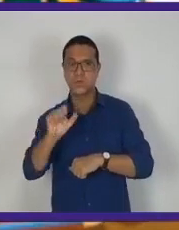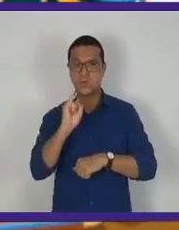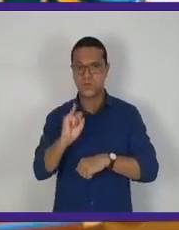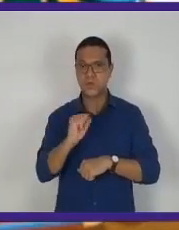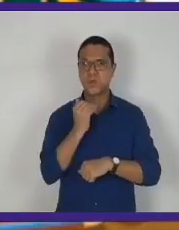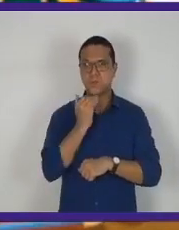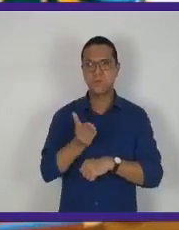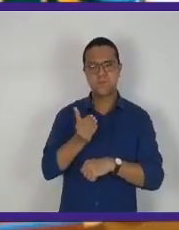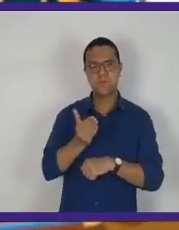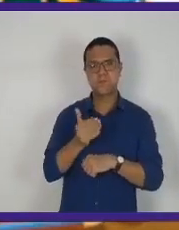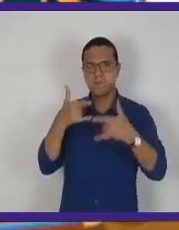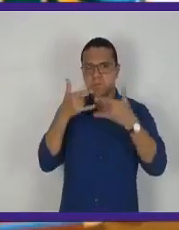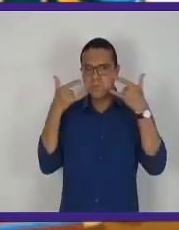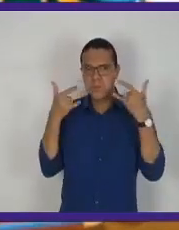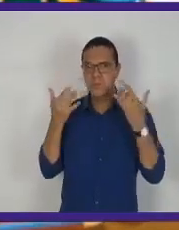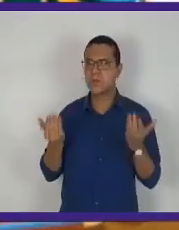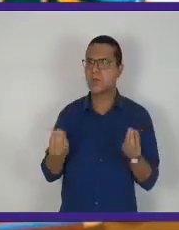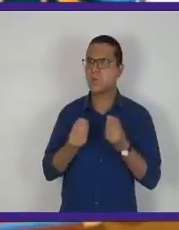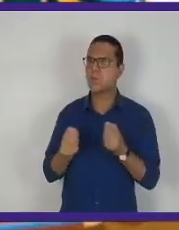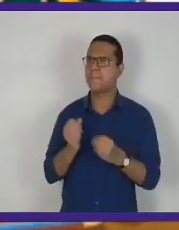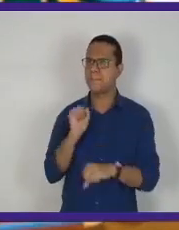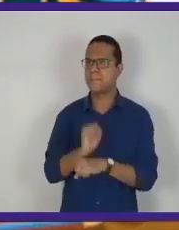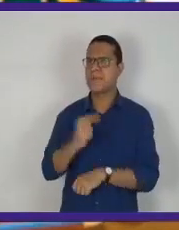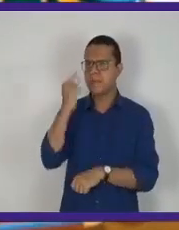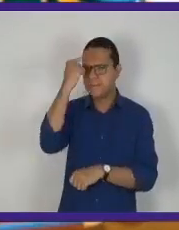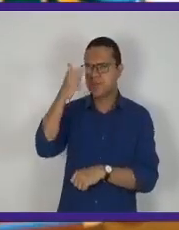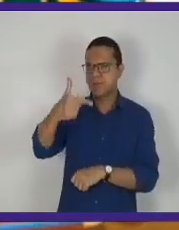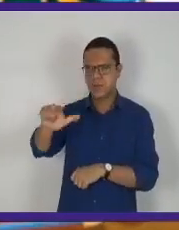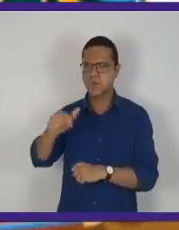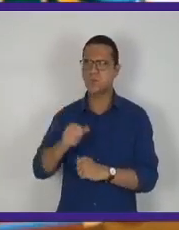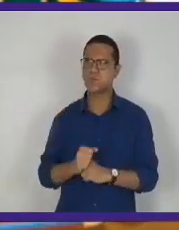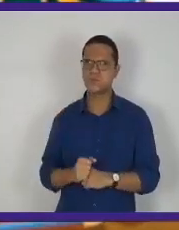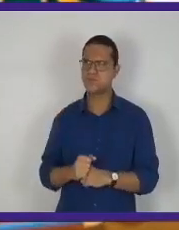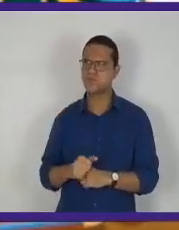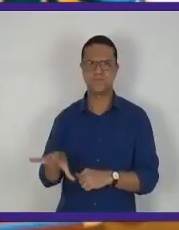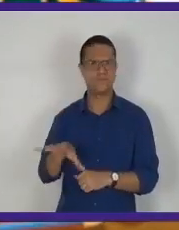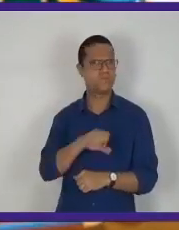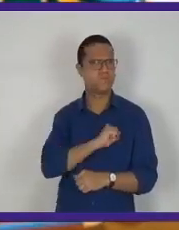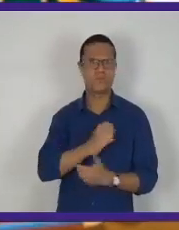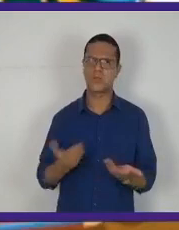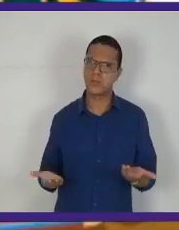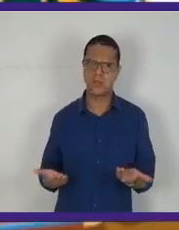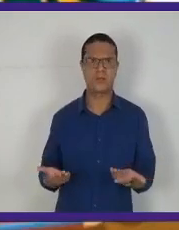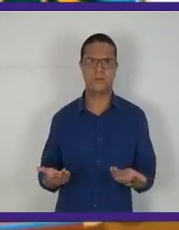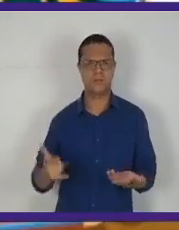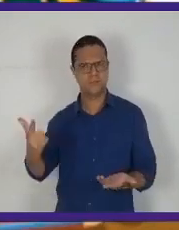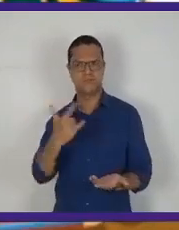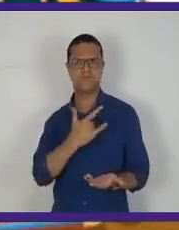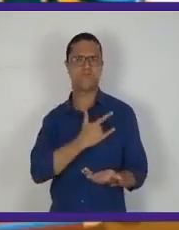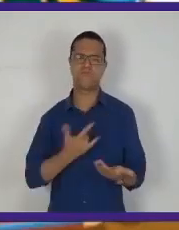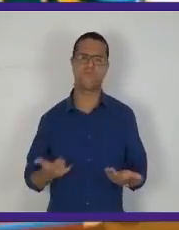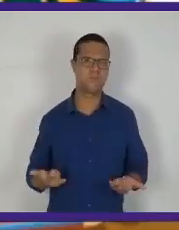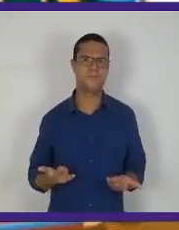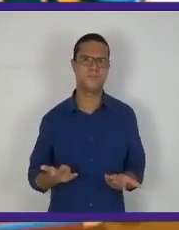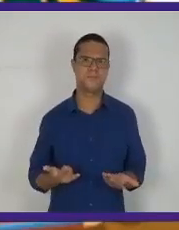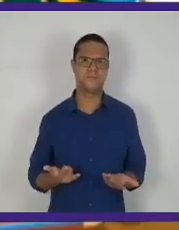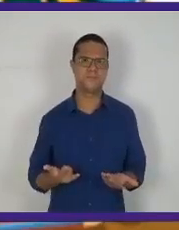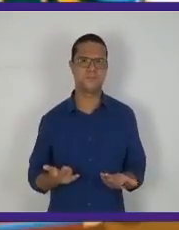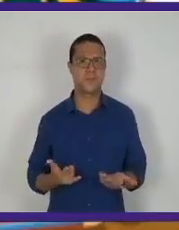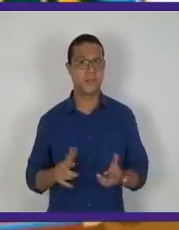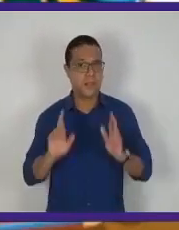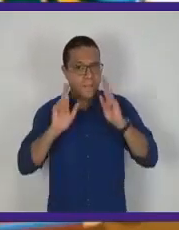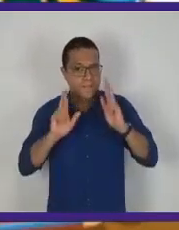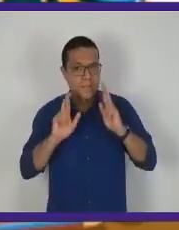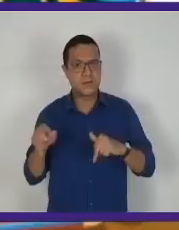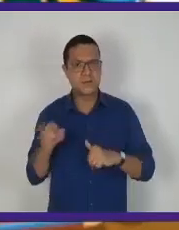Se o outro não usa máscara, pare para pensar. Esse outro não lhe ama. Esse outro não lhe considera.